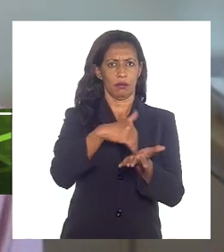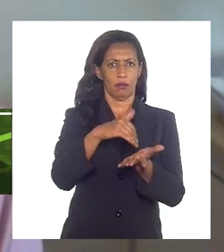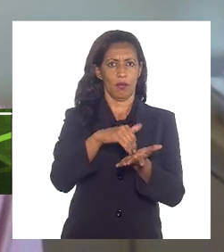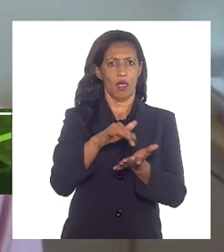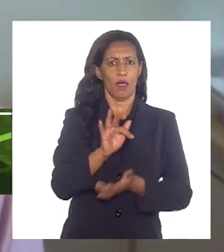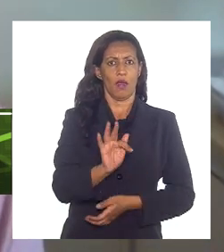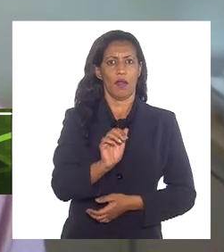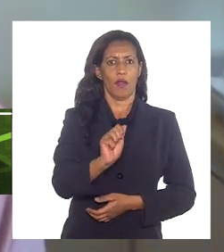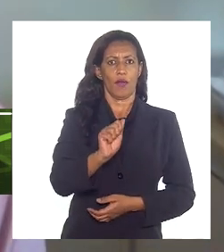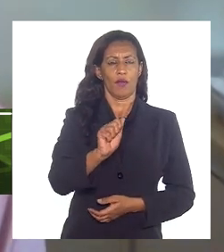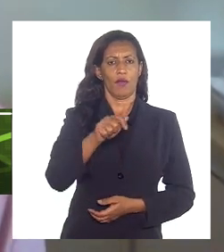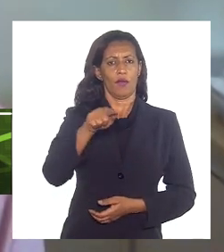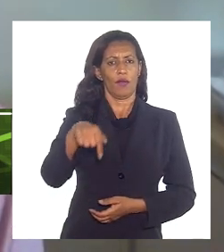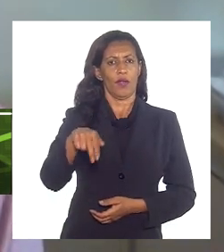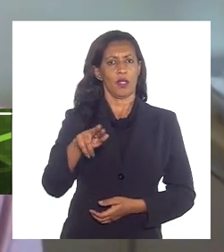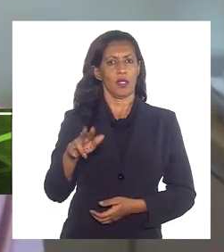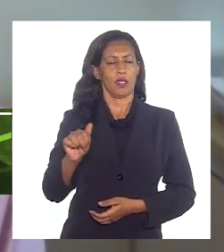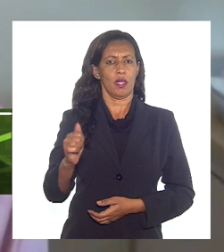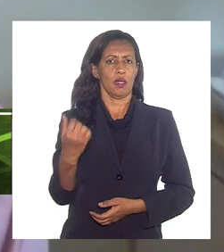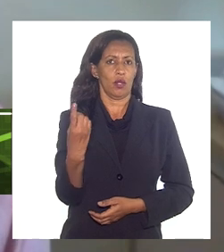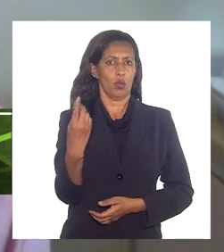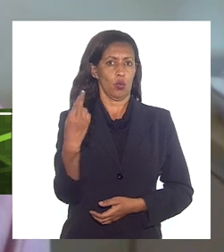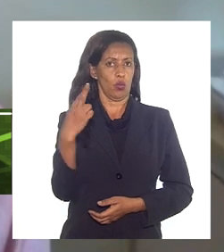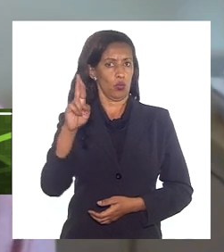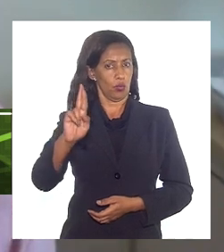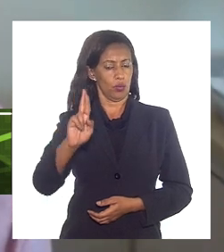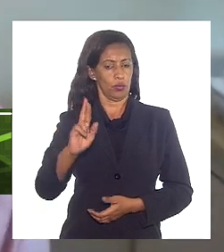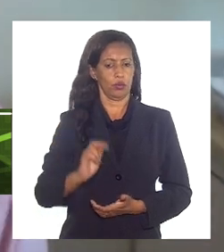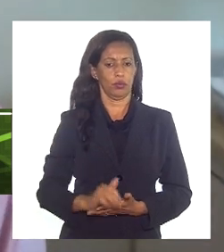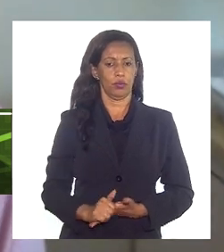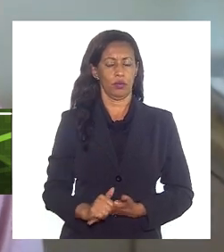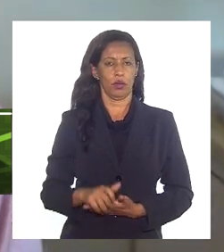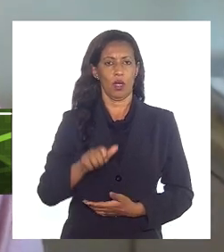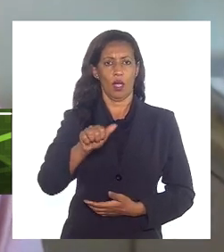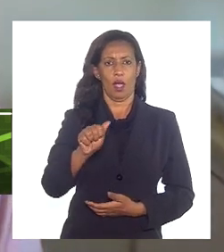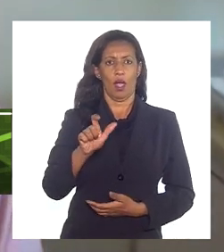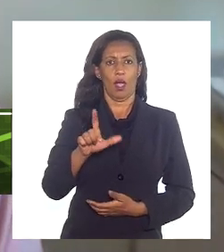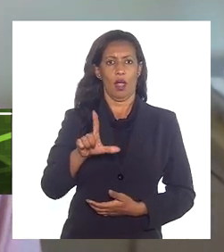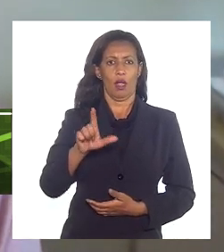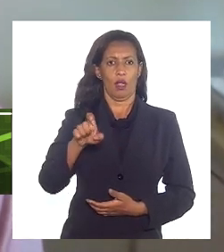Fazenda, os doutores Alex